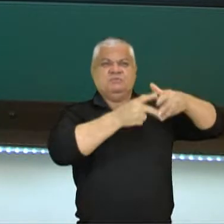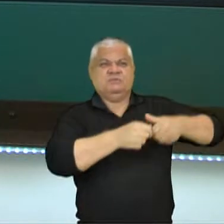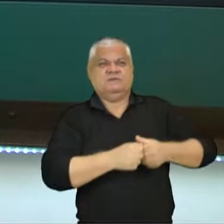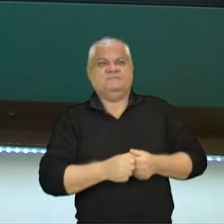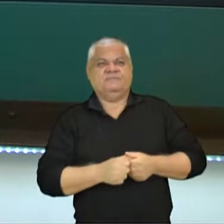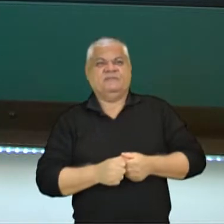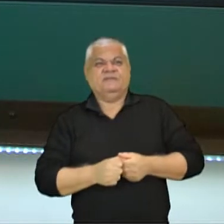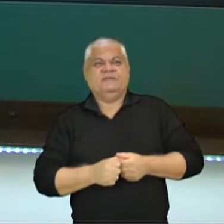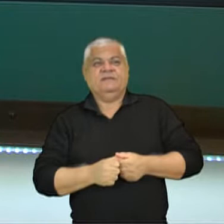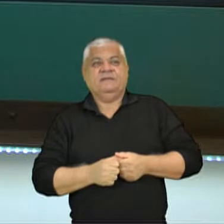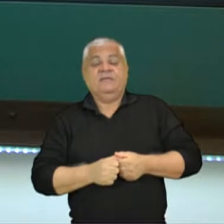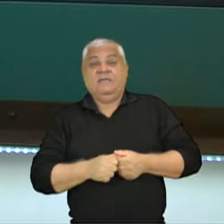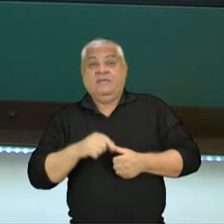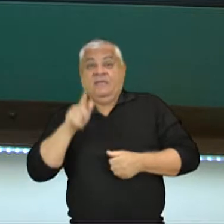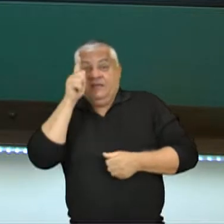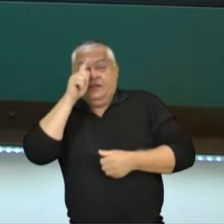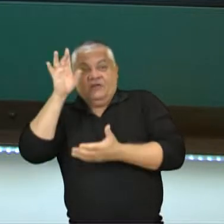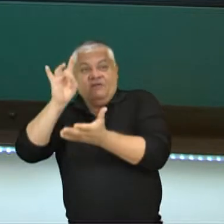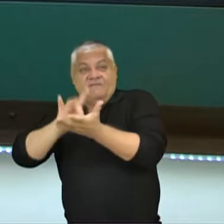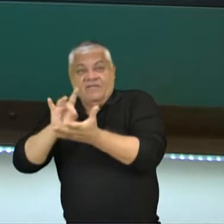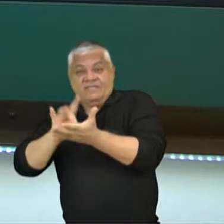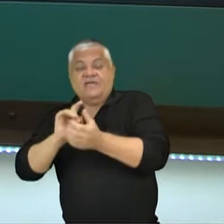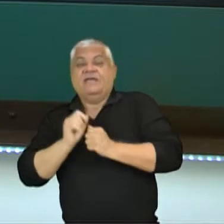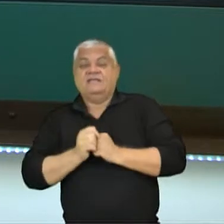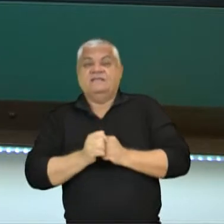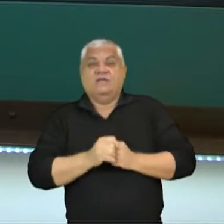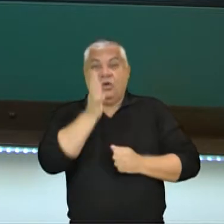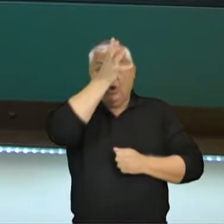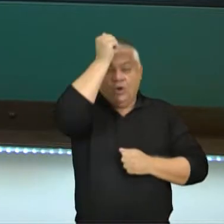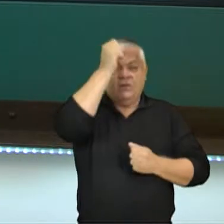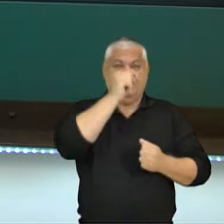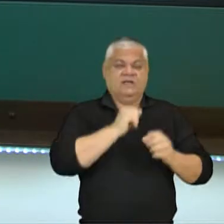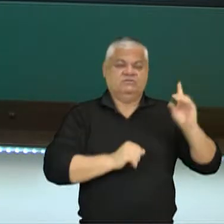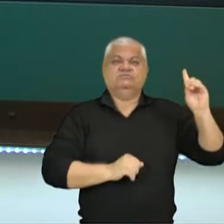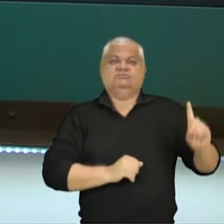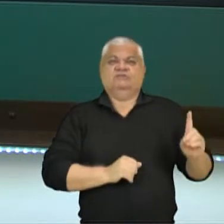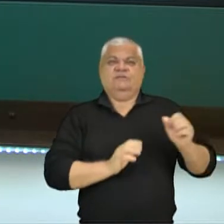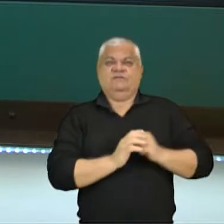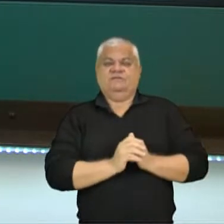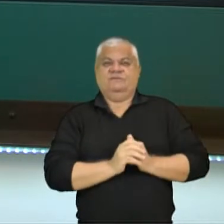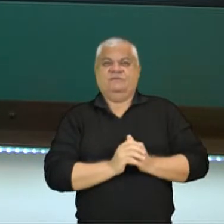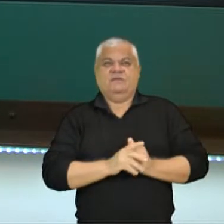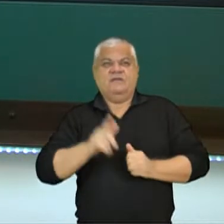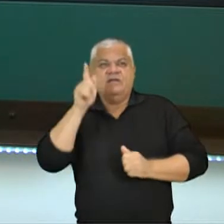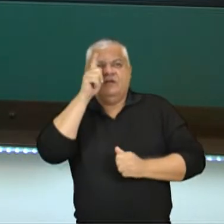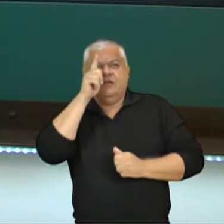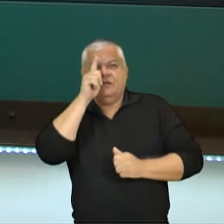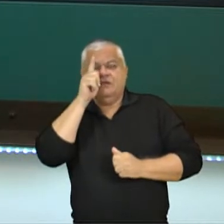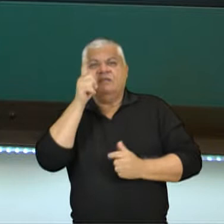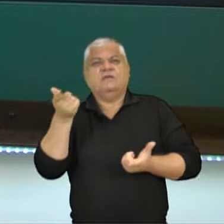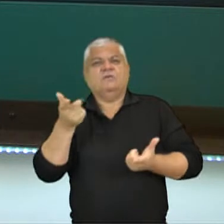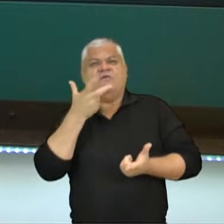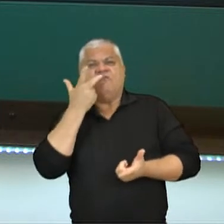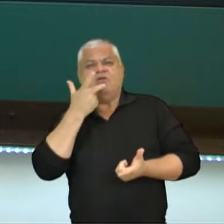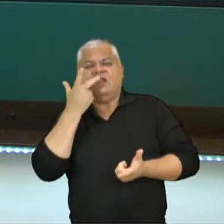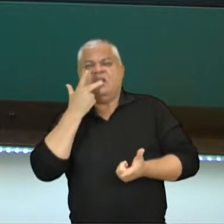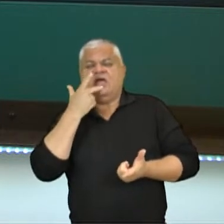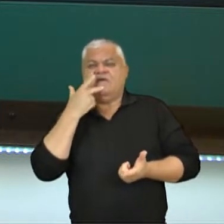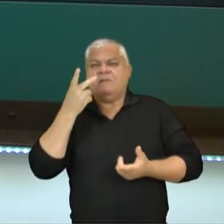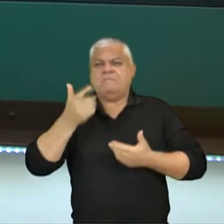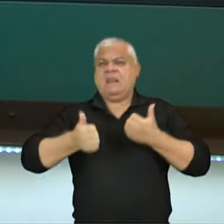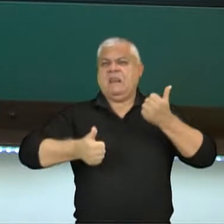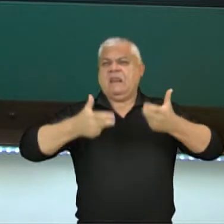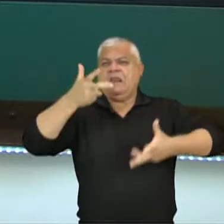Verdade. Gregos. Romanos. Direito. O grego falava assim, conhece a ti mesmo. Então, se